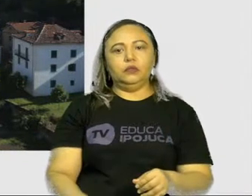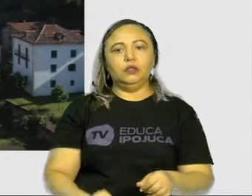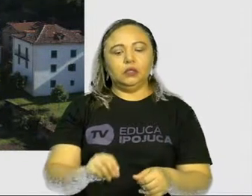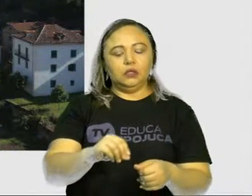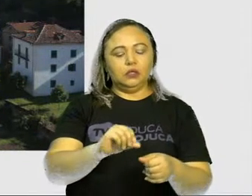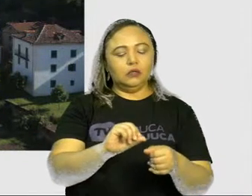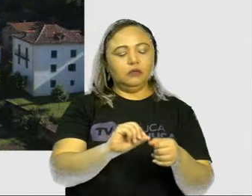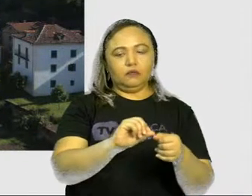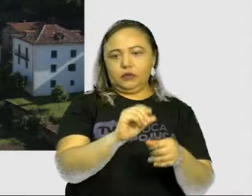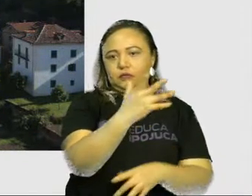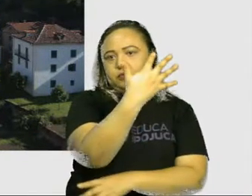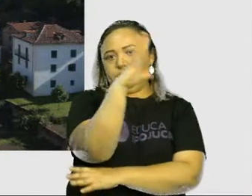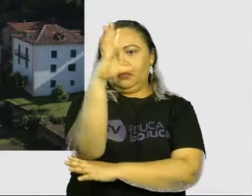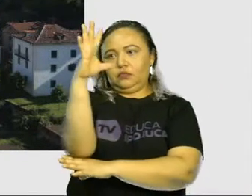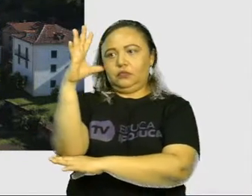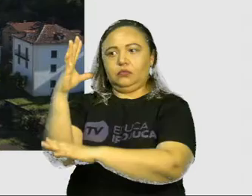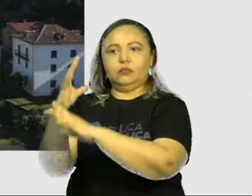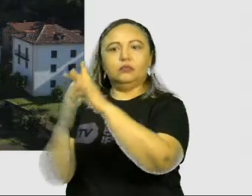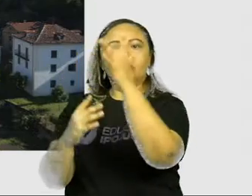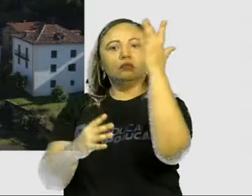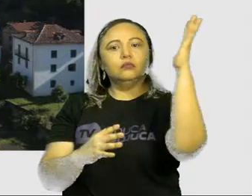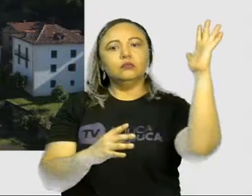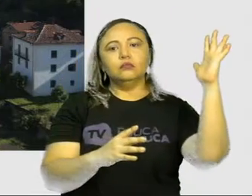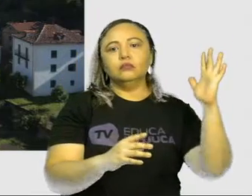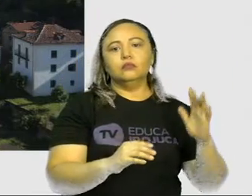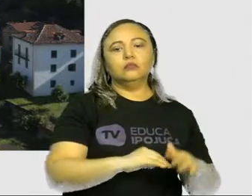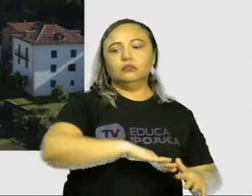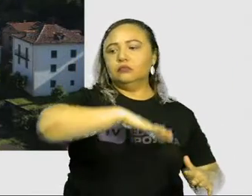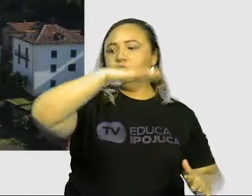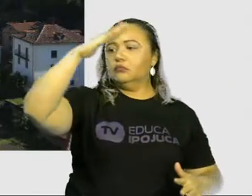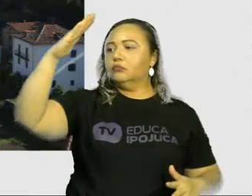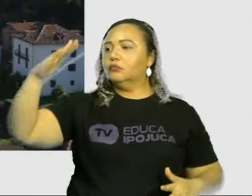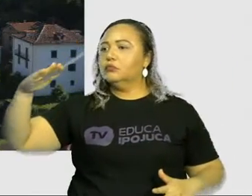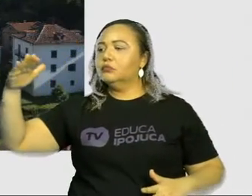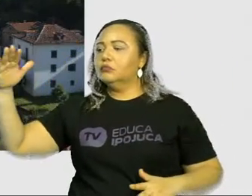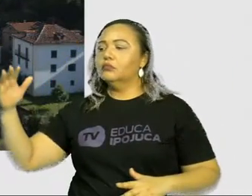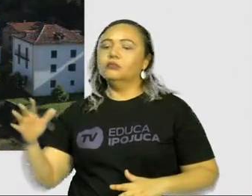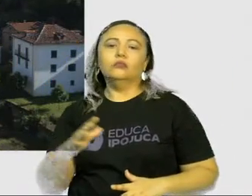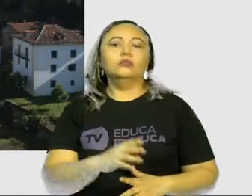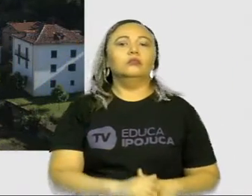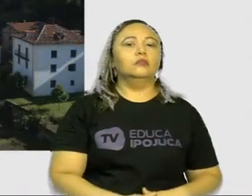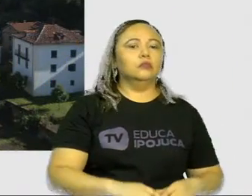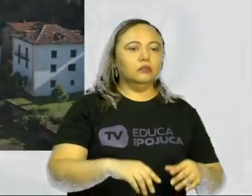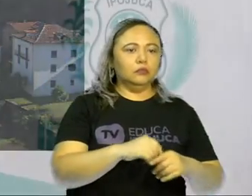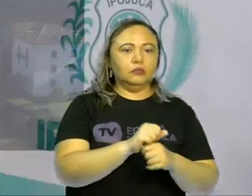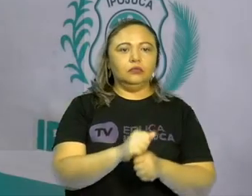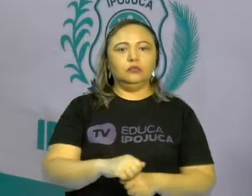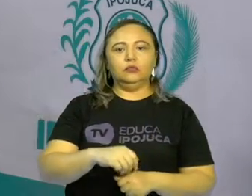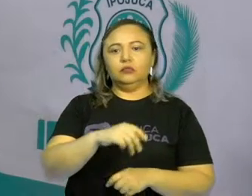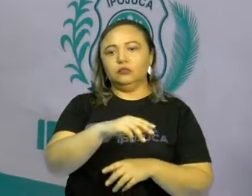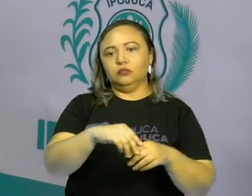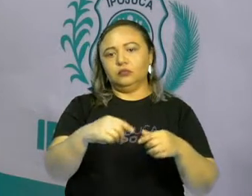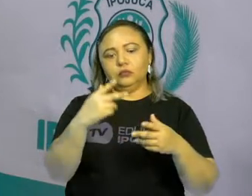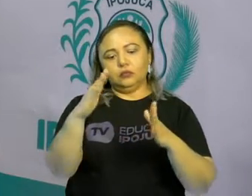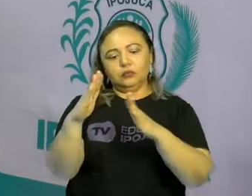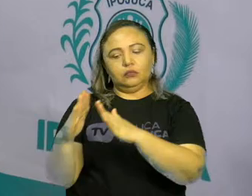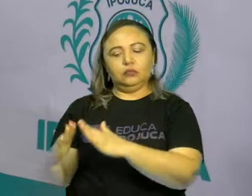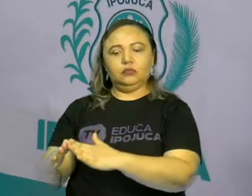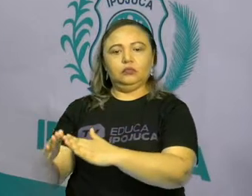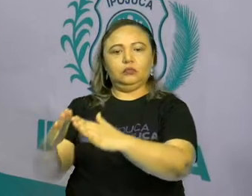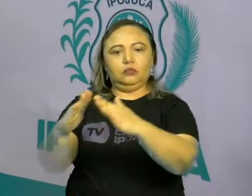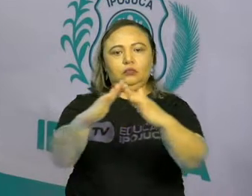montanhas, desertos, campos, matas, povoados, entre